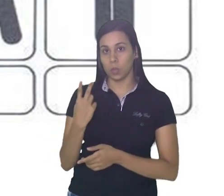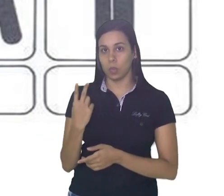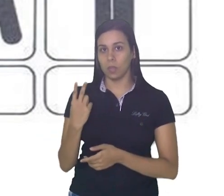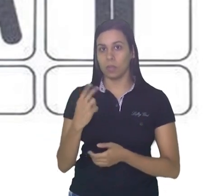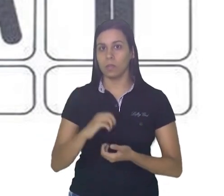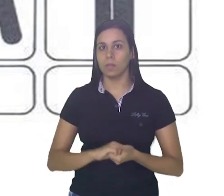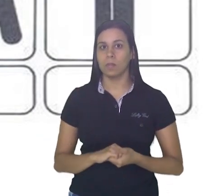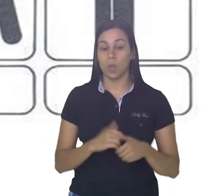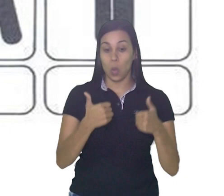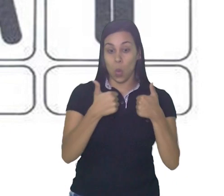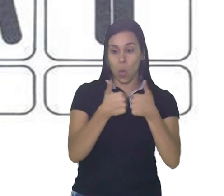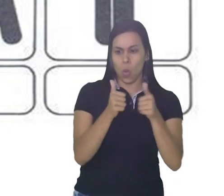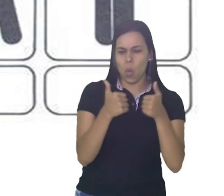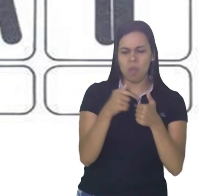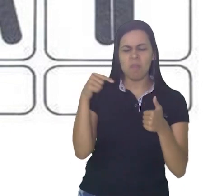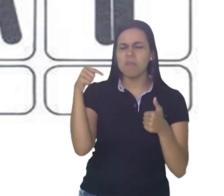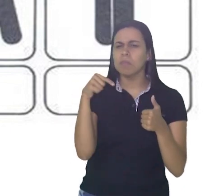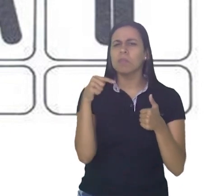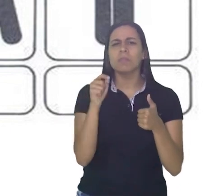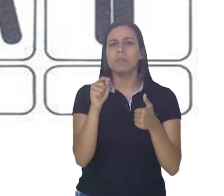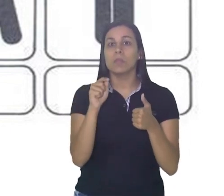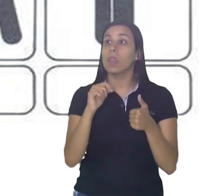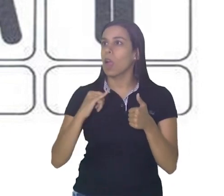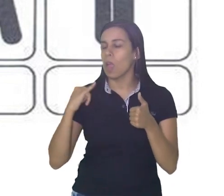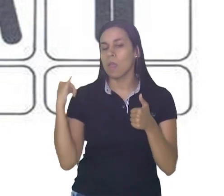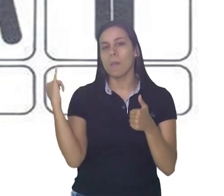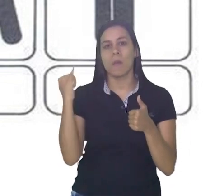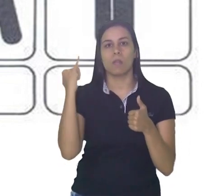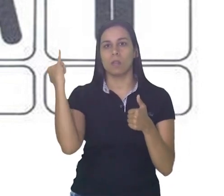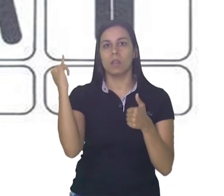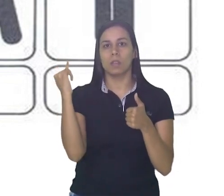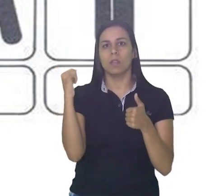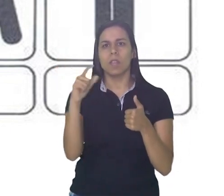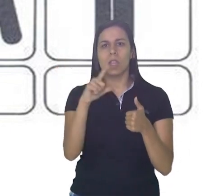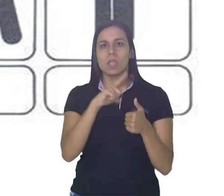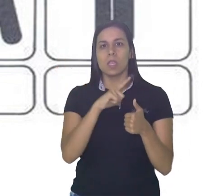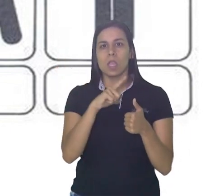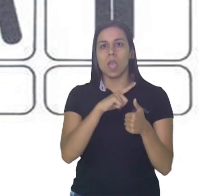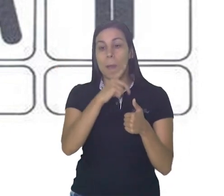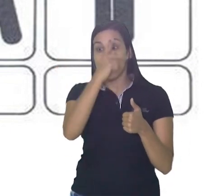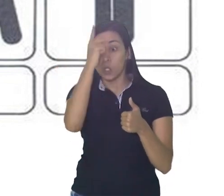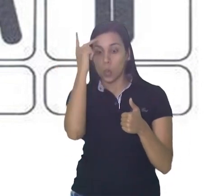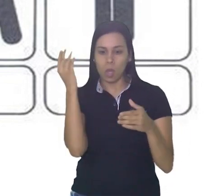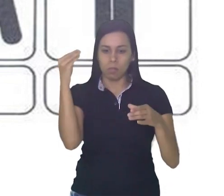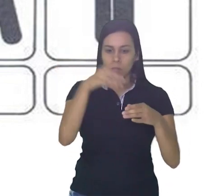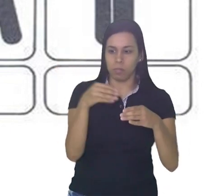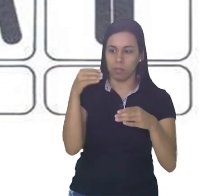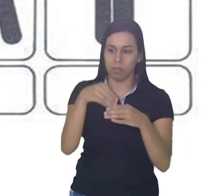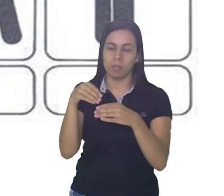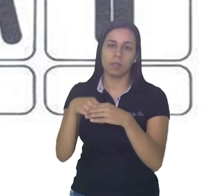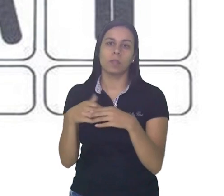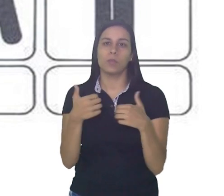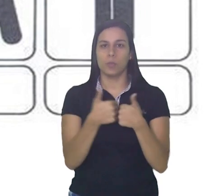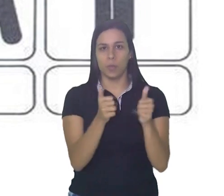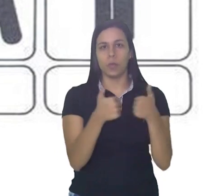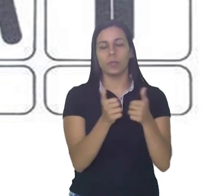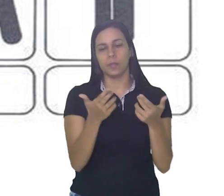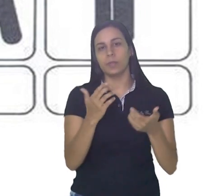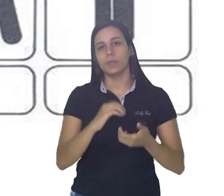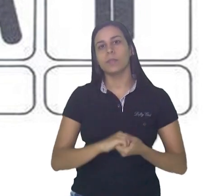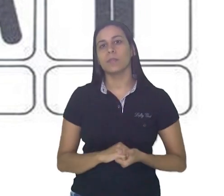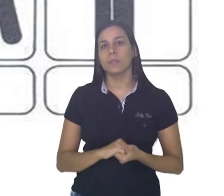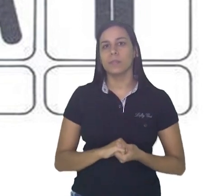O ônibus é um meio de transporte muito importante. Ele tem a capacidade de levar muitas pessoas ao mesmo tempo.